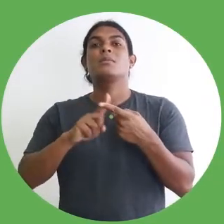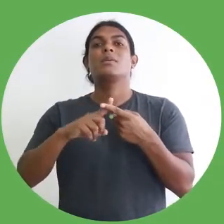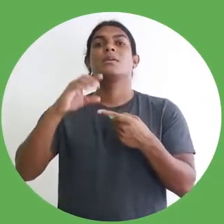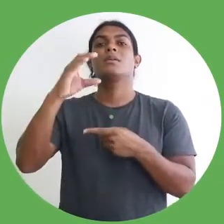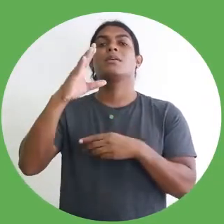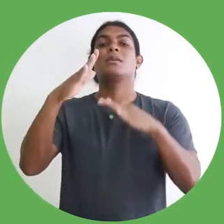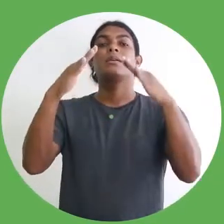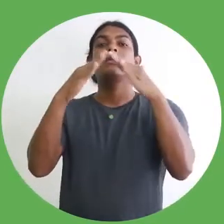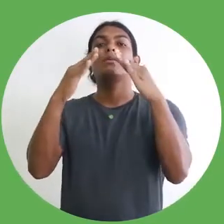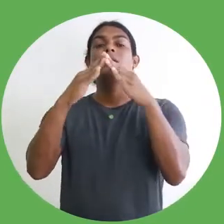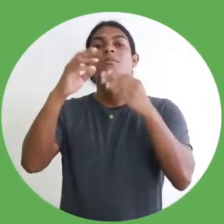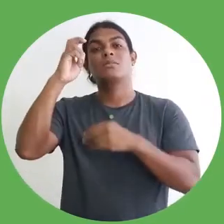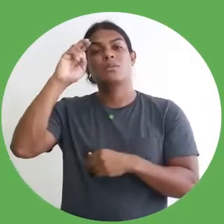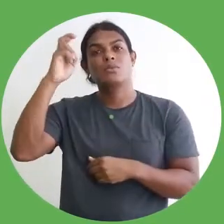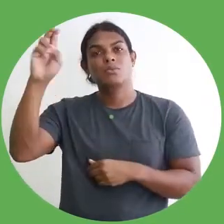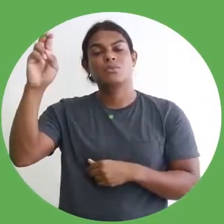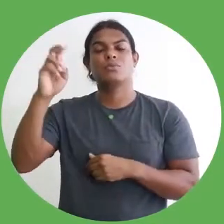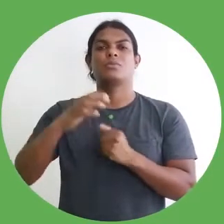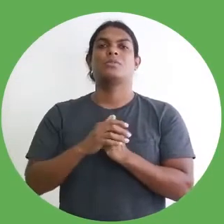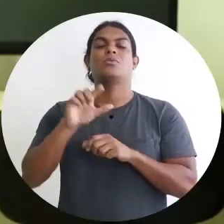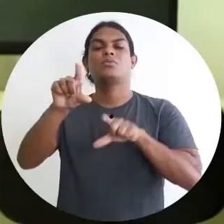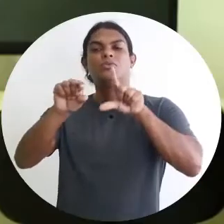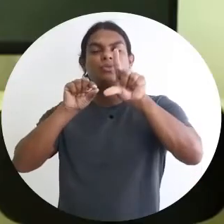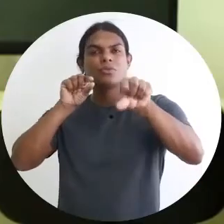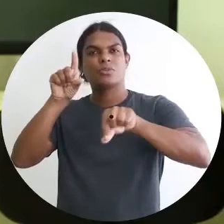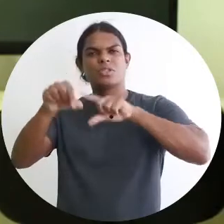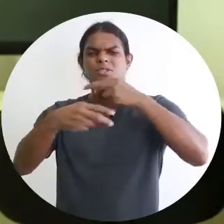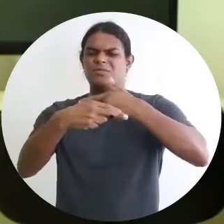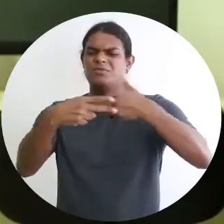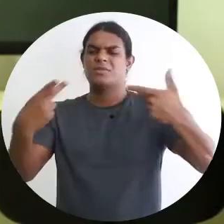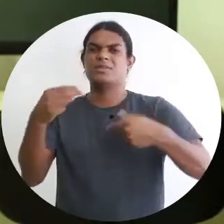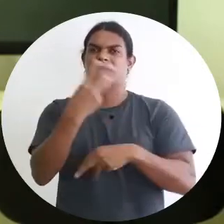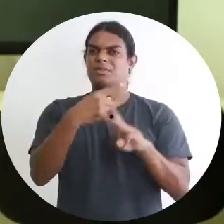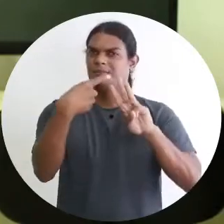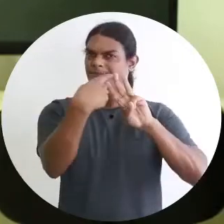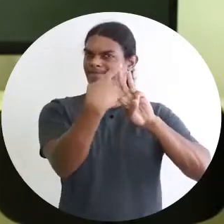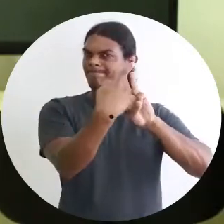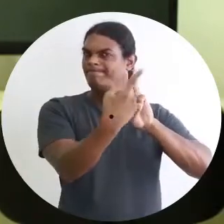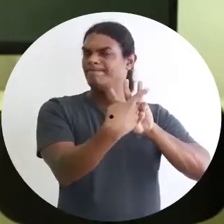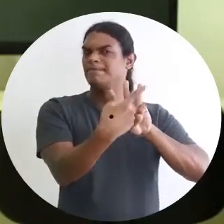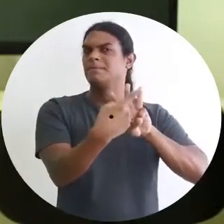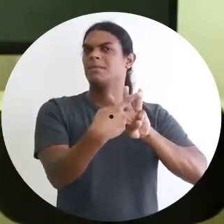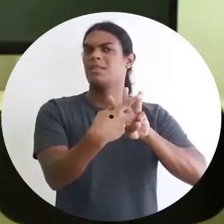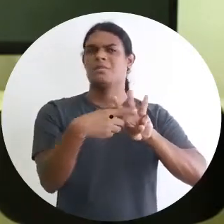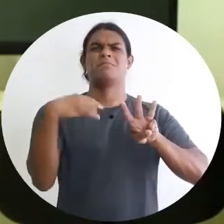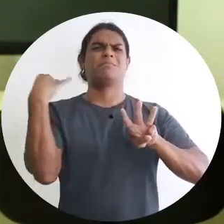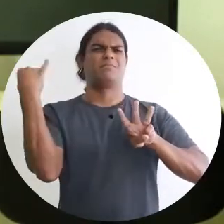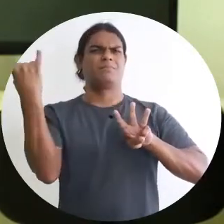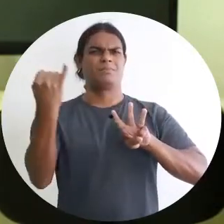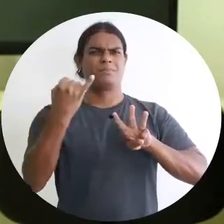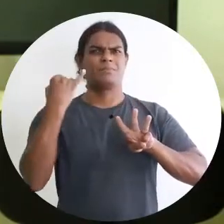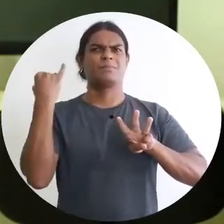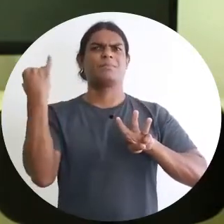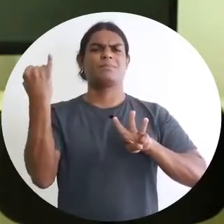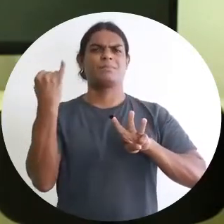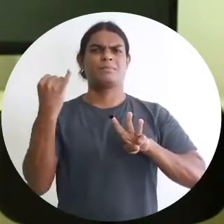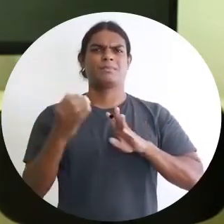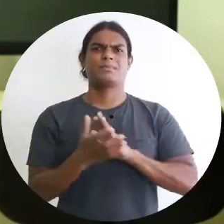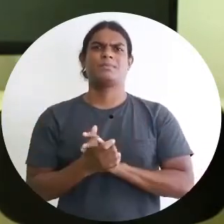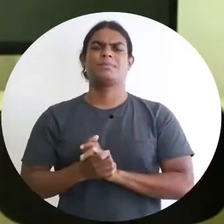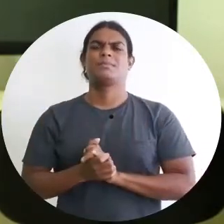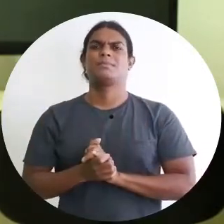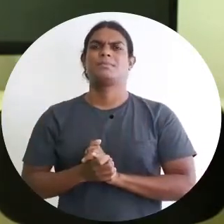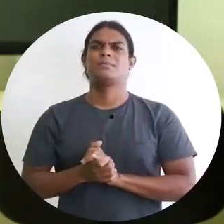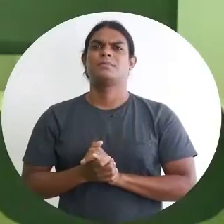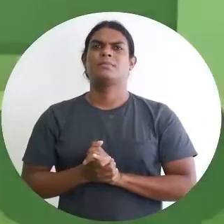selecionei, dentre os tantos espaços culturais que nós temos no Recife, esses três espaços que são grandes espaços culturais, certo?